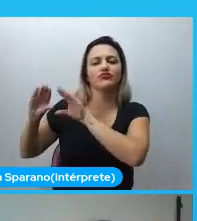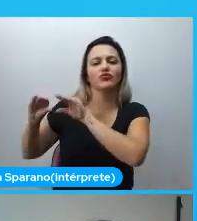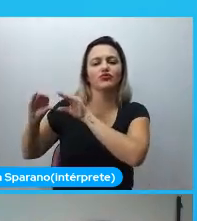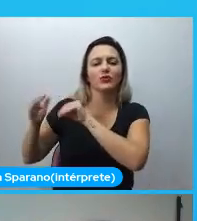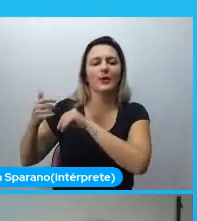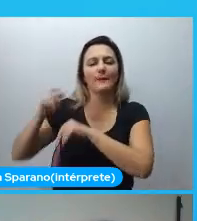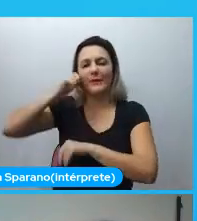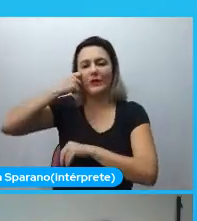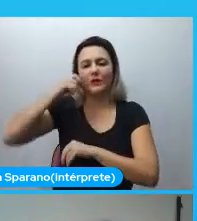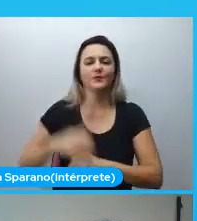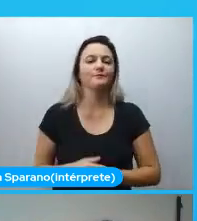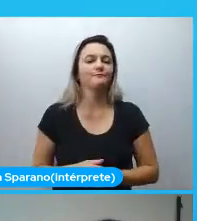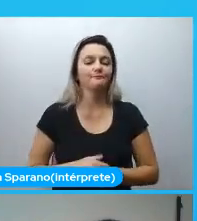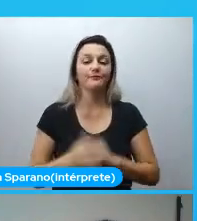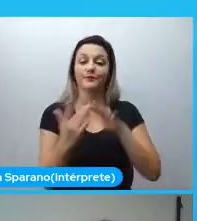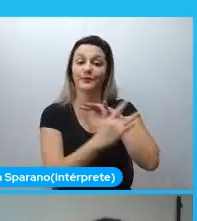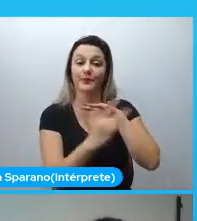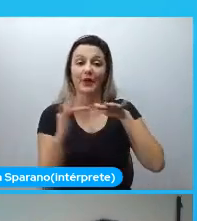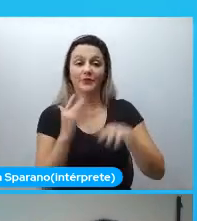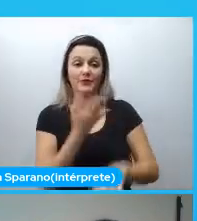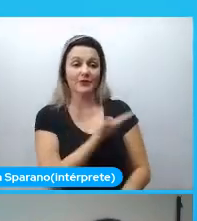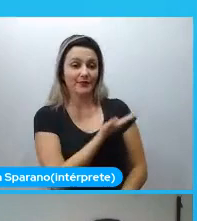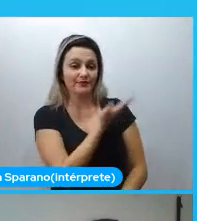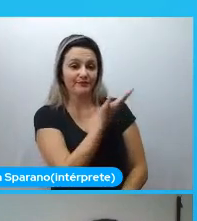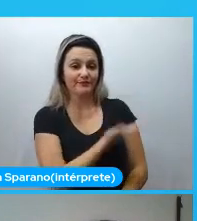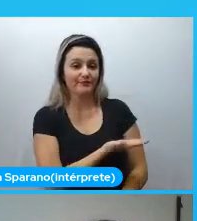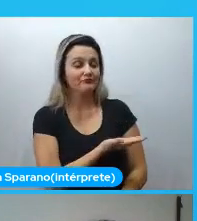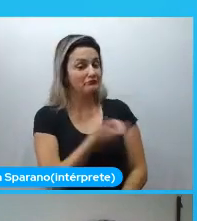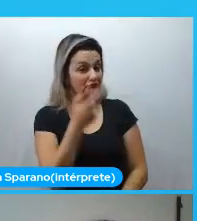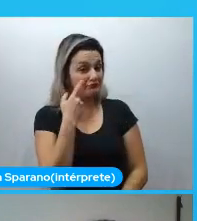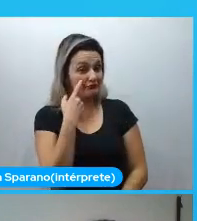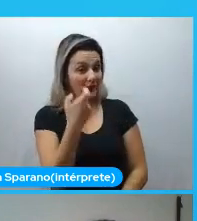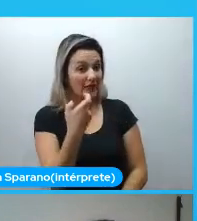Bom, essas são minhas redes sociais, caso alguém tenha interesse.